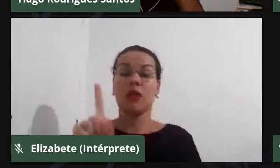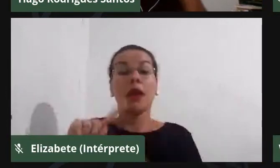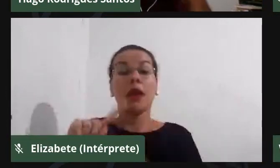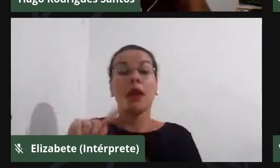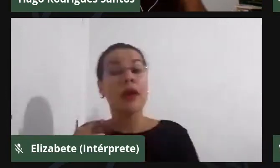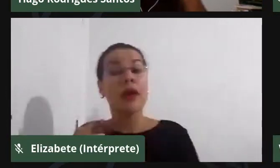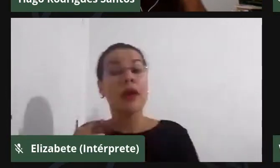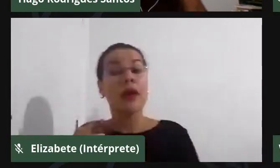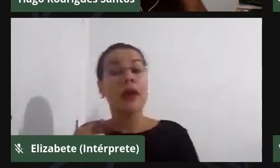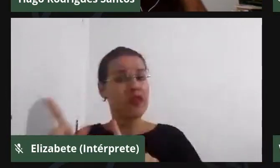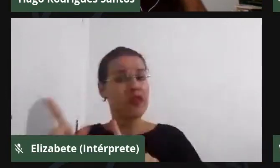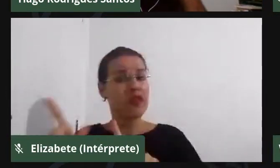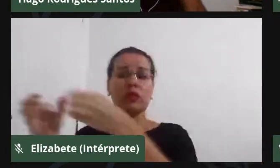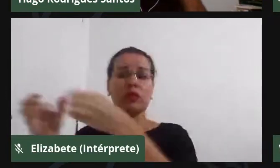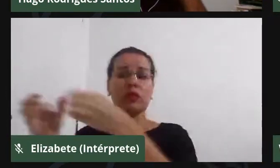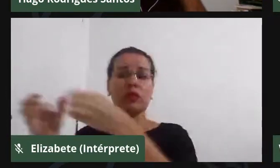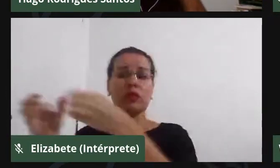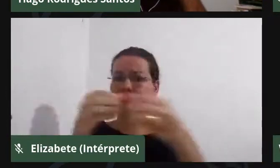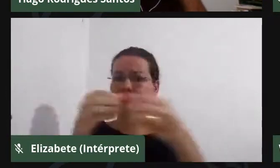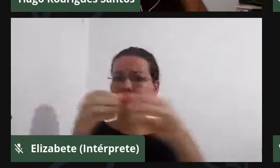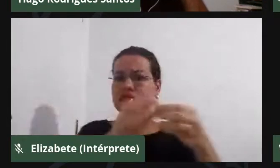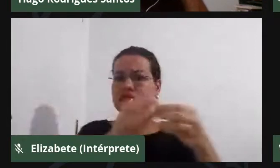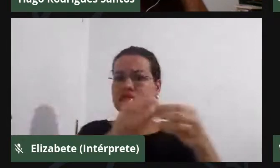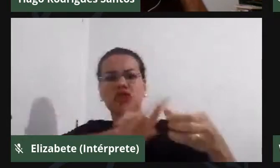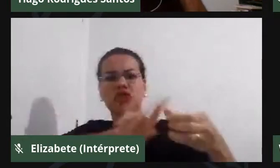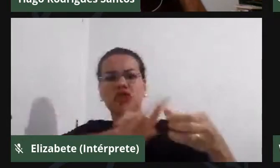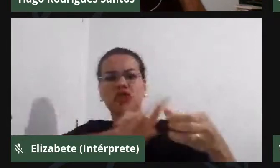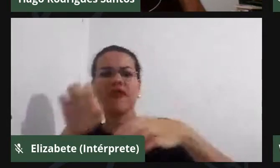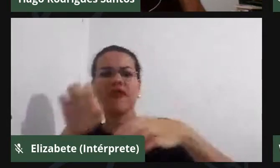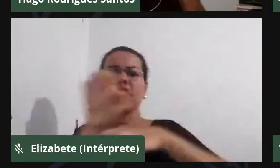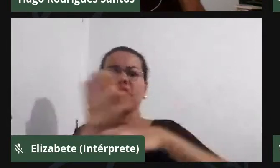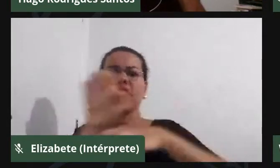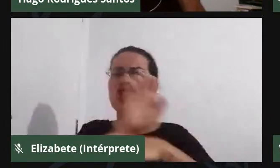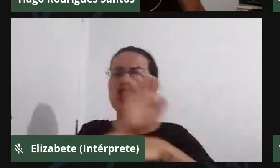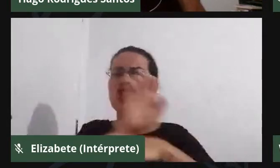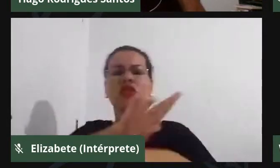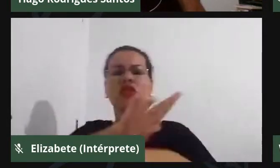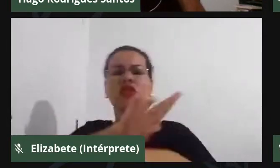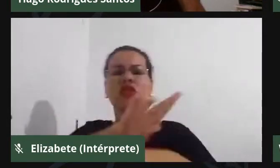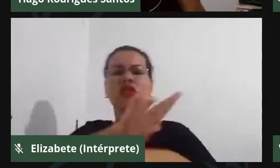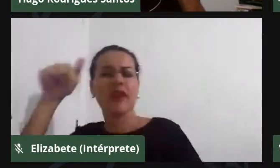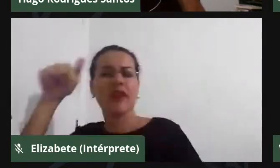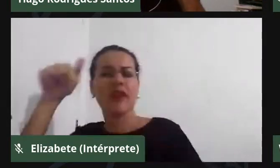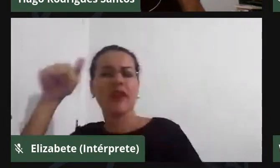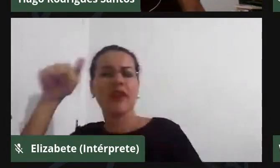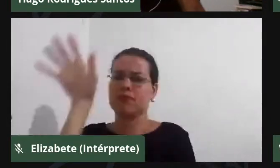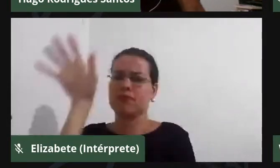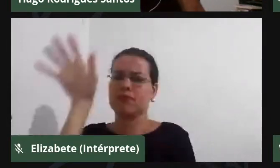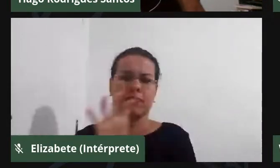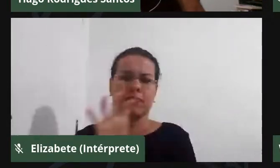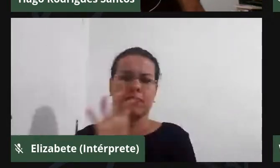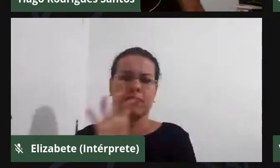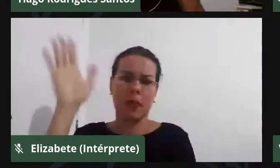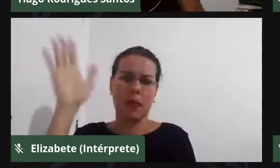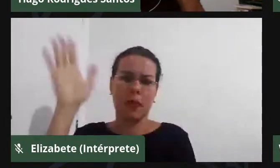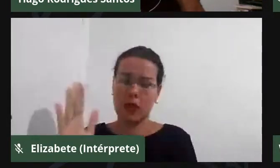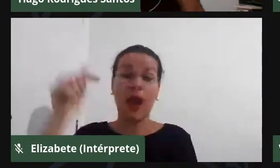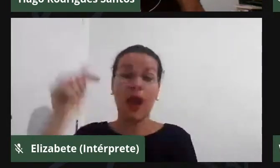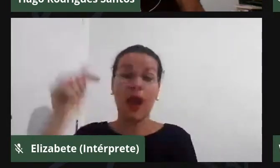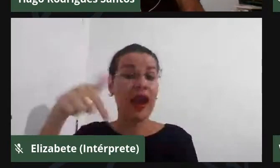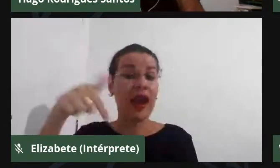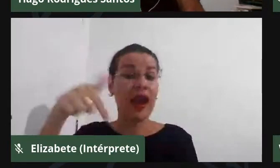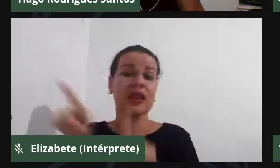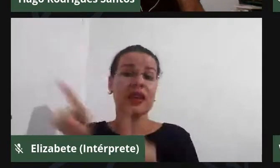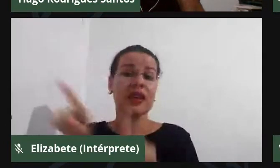comunidade, de território de um estado para o outro, e aqui mesmo num território, aqui da região do